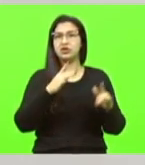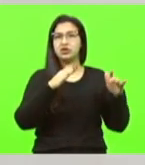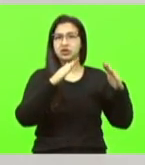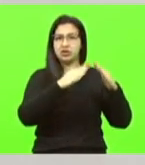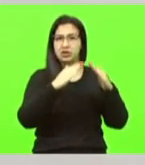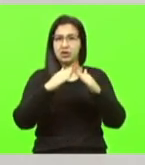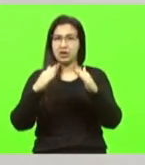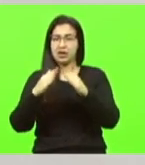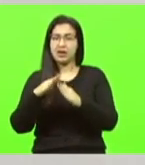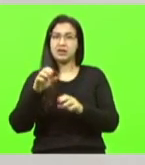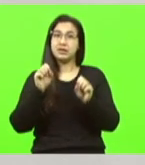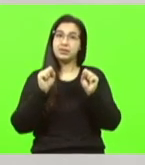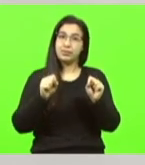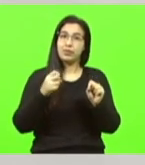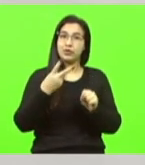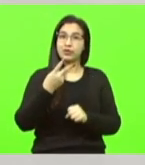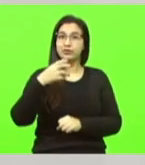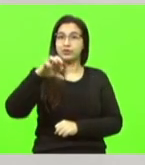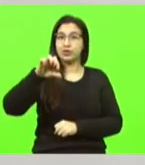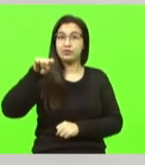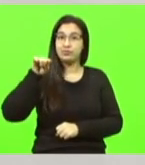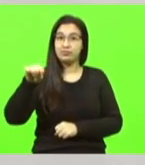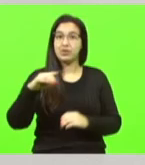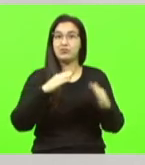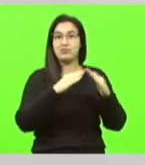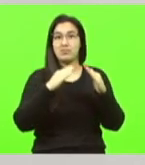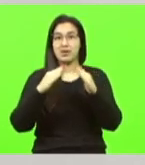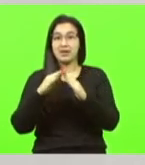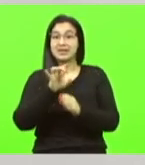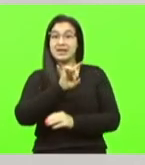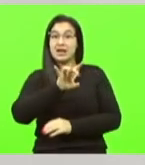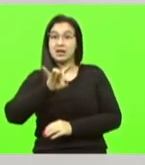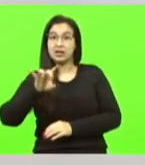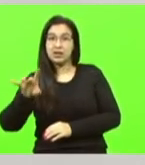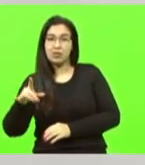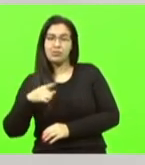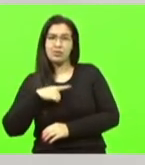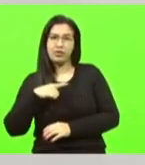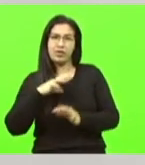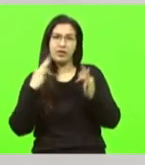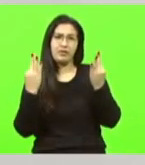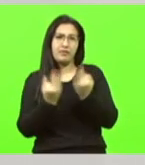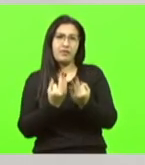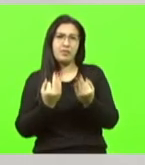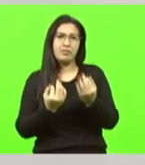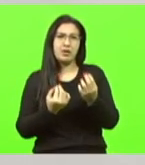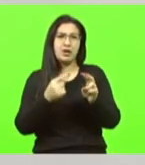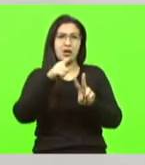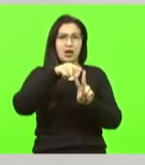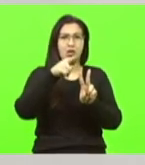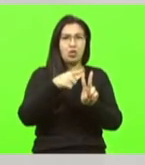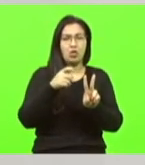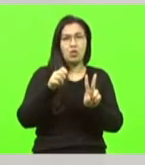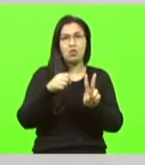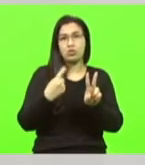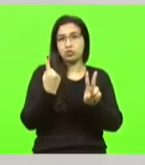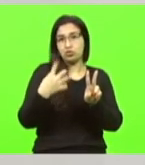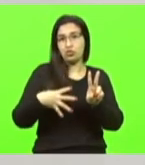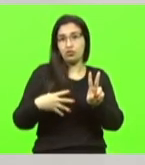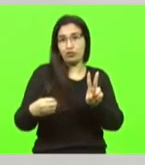mil moradias. Imaginando que cada moradia tenha o casal mais um filho, estamos falando de 72 mil pessoas.